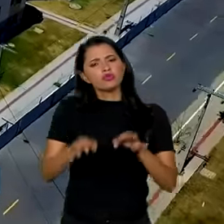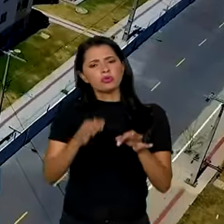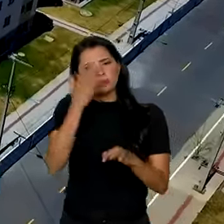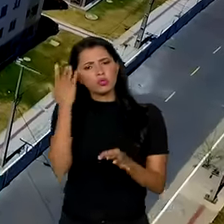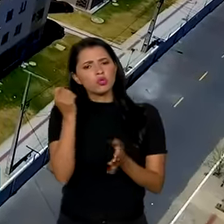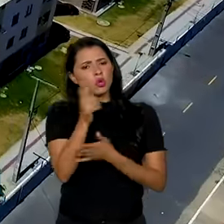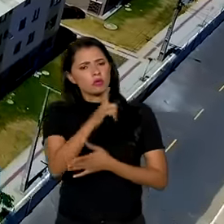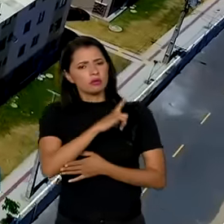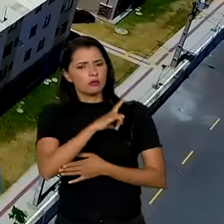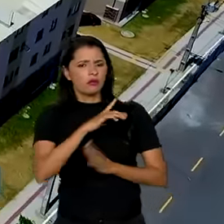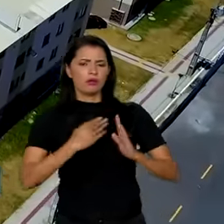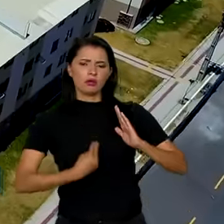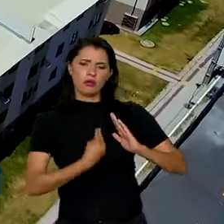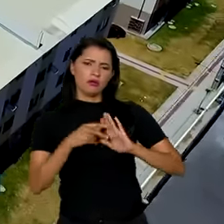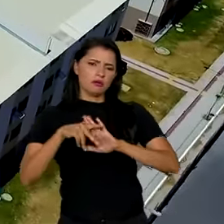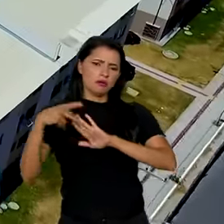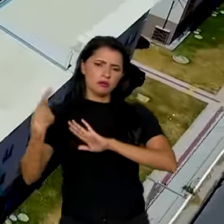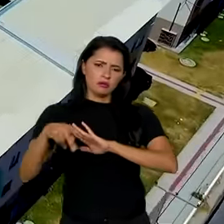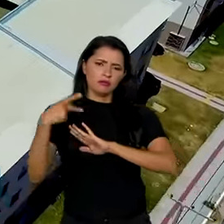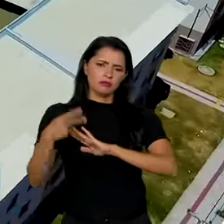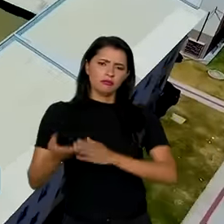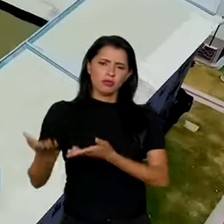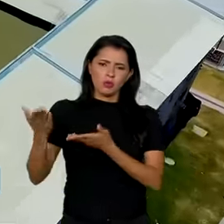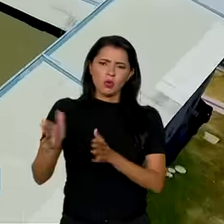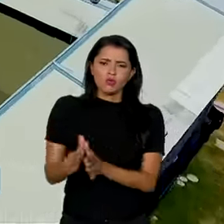aquisição da casa própria por famílias de baixo poder aquisitivo. Sônia Ruberti